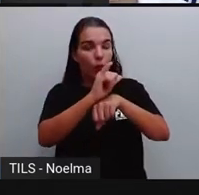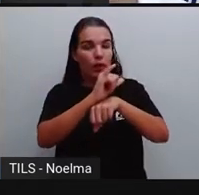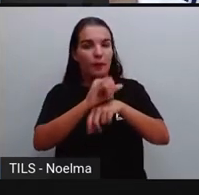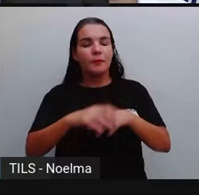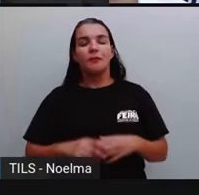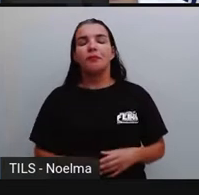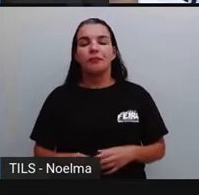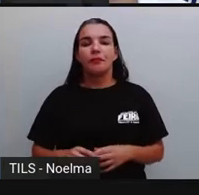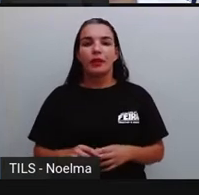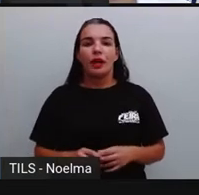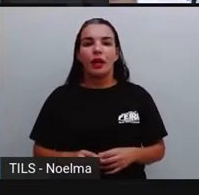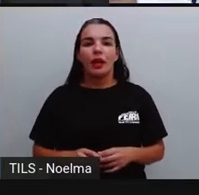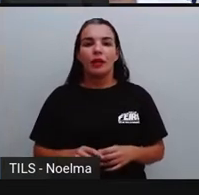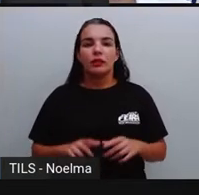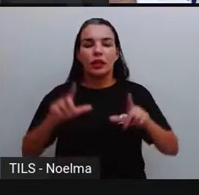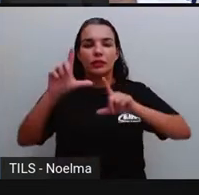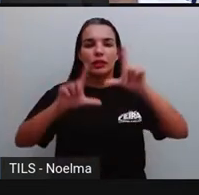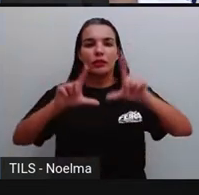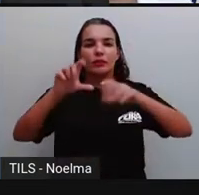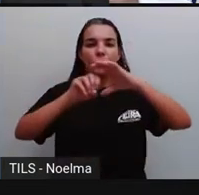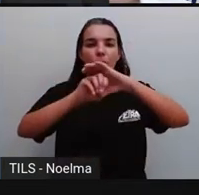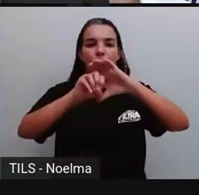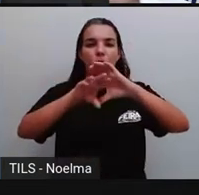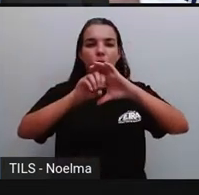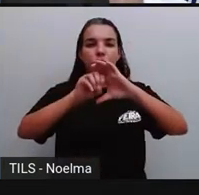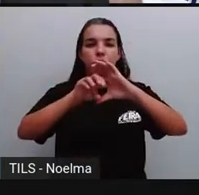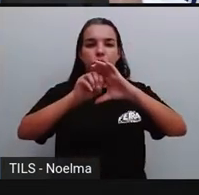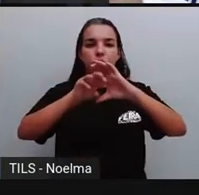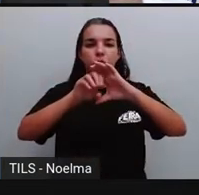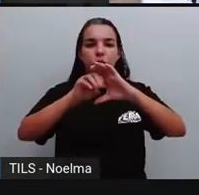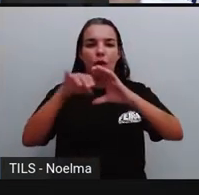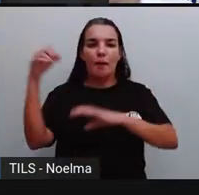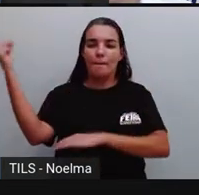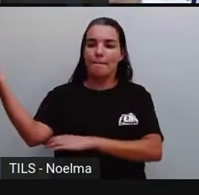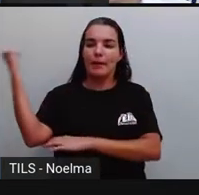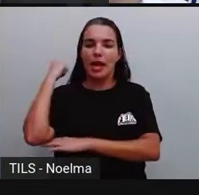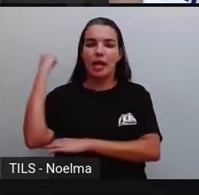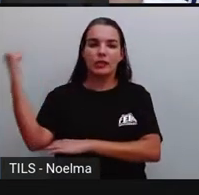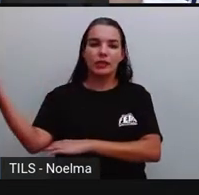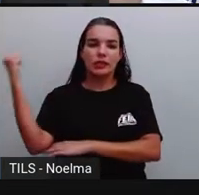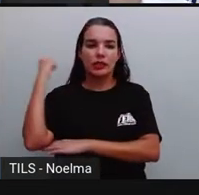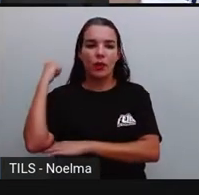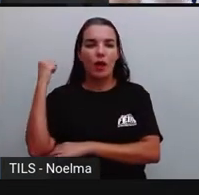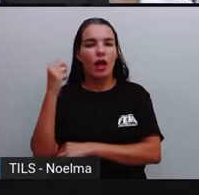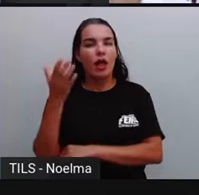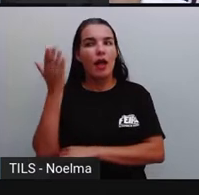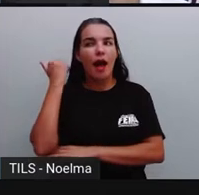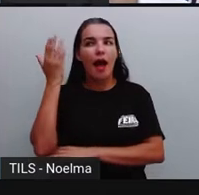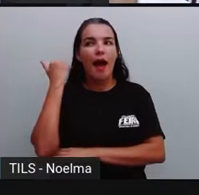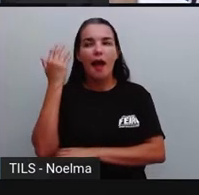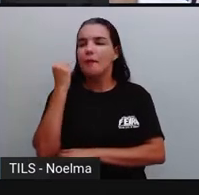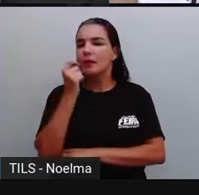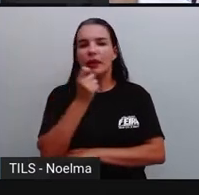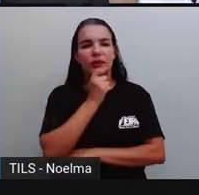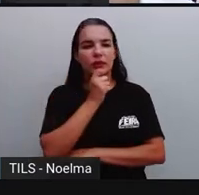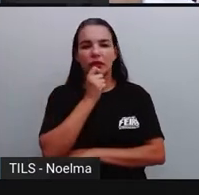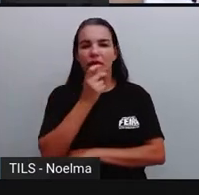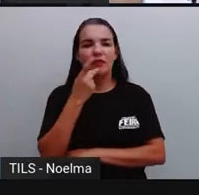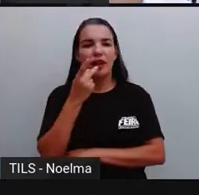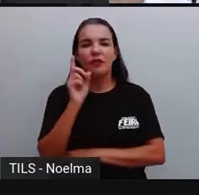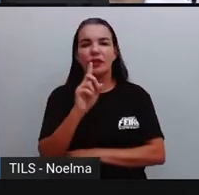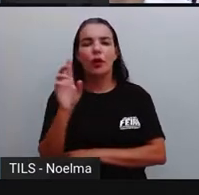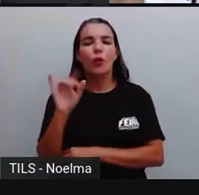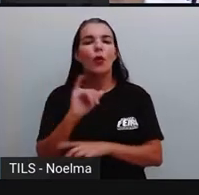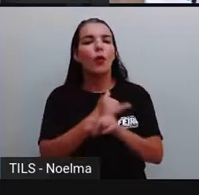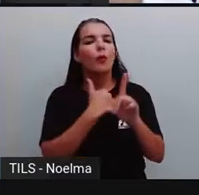anos, da época que a Pró era criança também, e tinha uma criança, naquela época nem se falava ainda, não usava aí